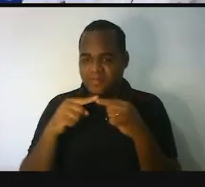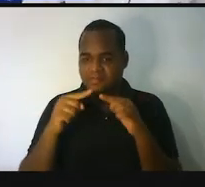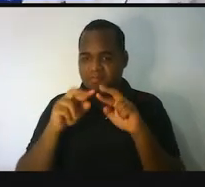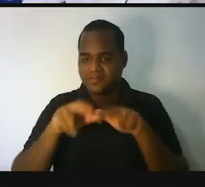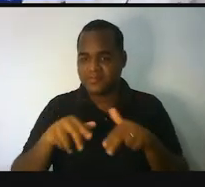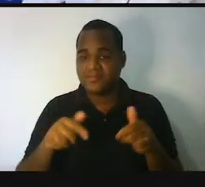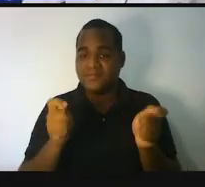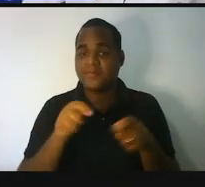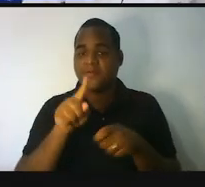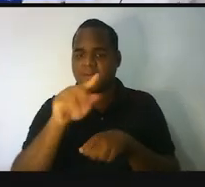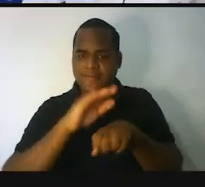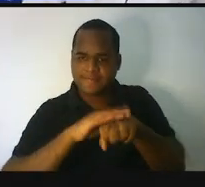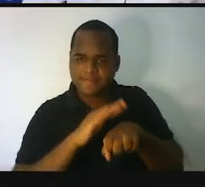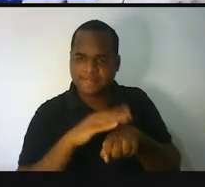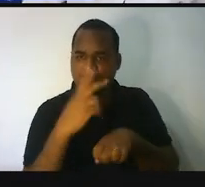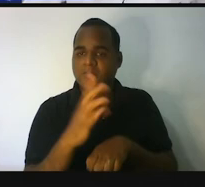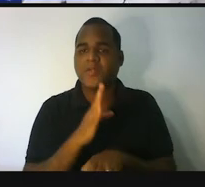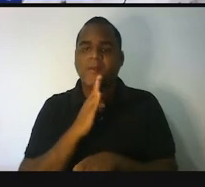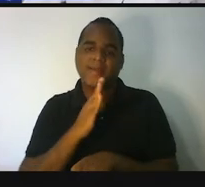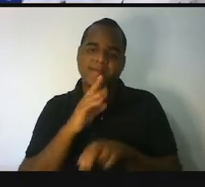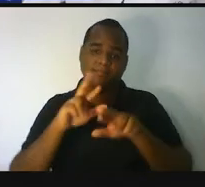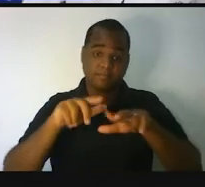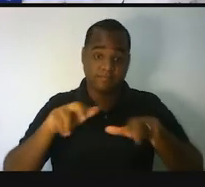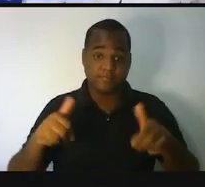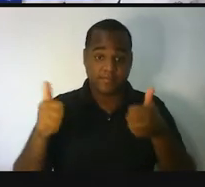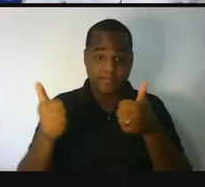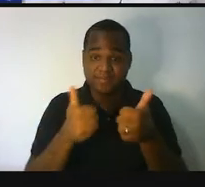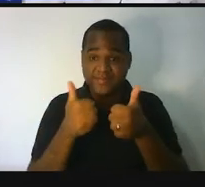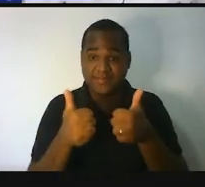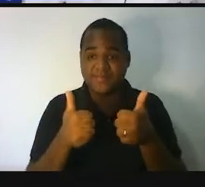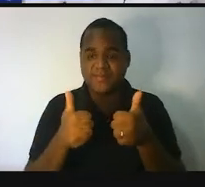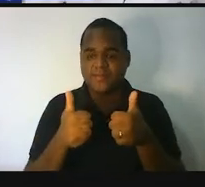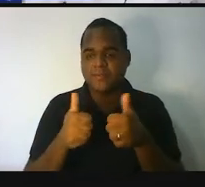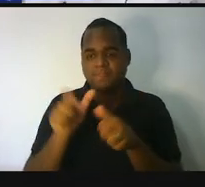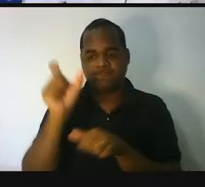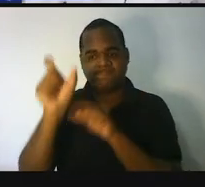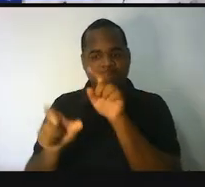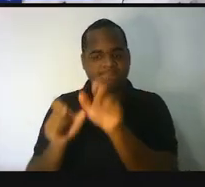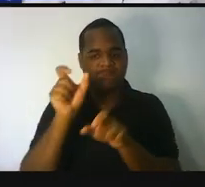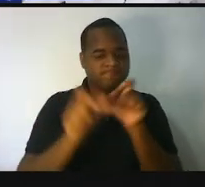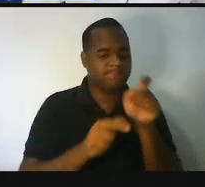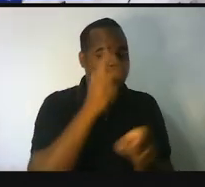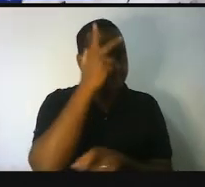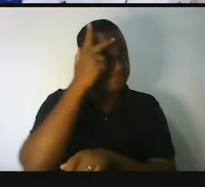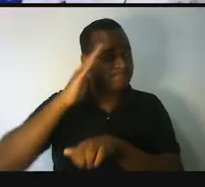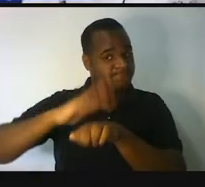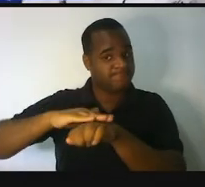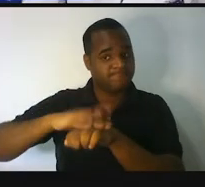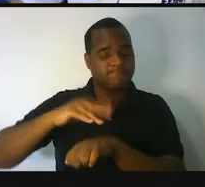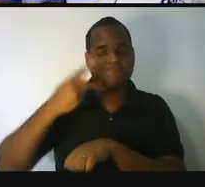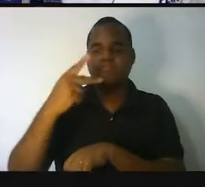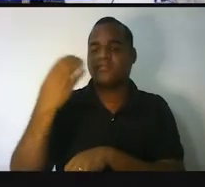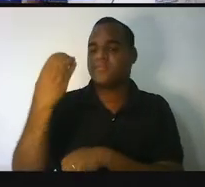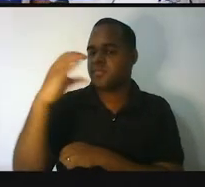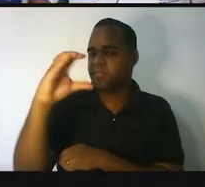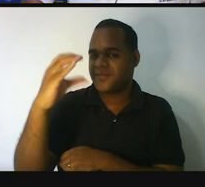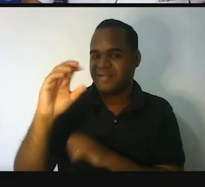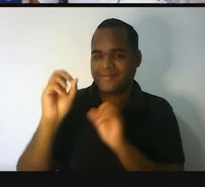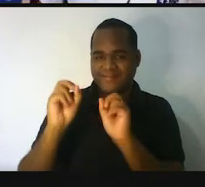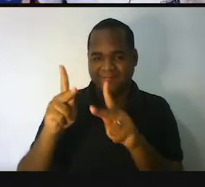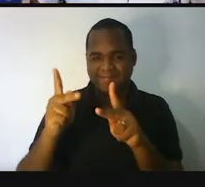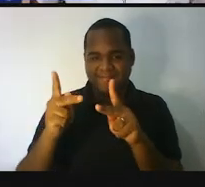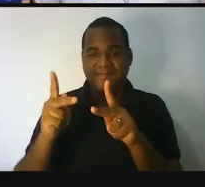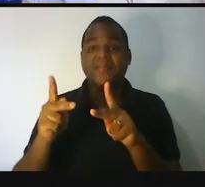para você poder conhecer mais do protagonismo de pessoas negras na ciência. Tá bom?